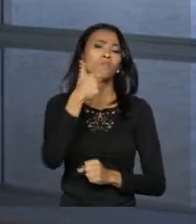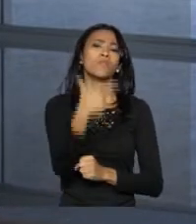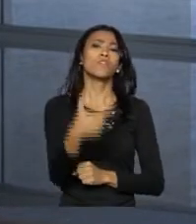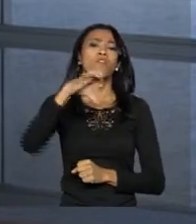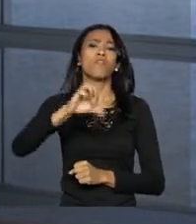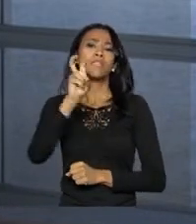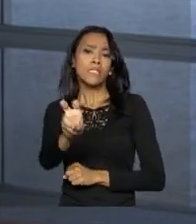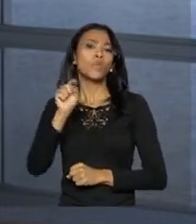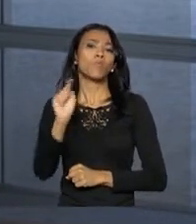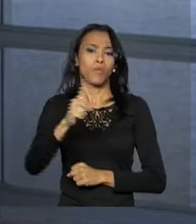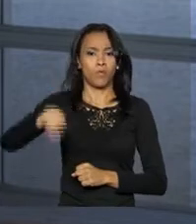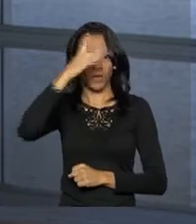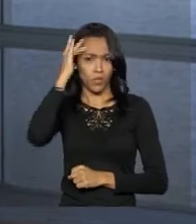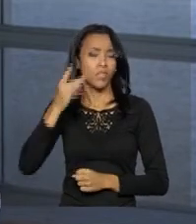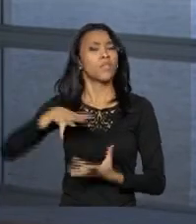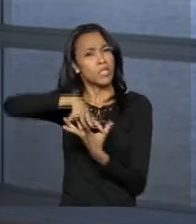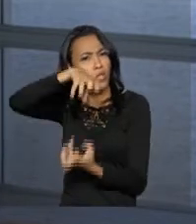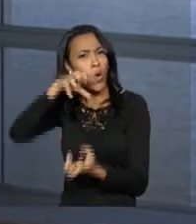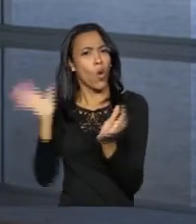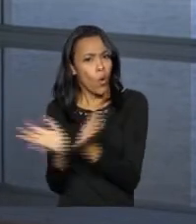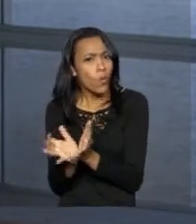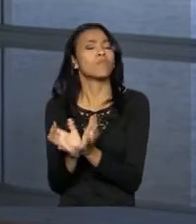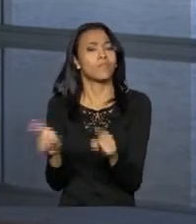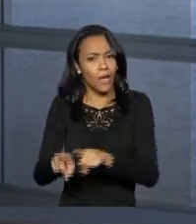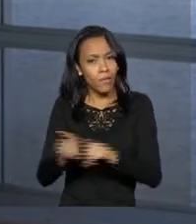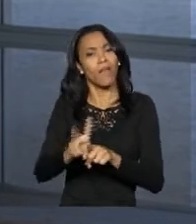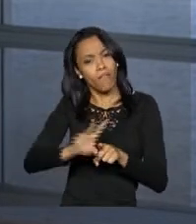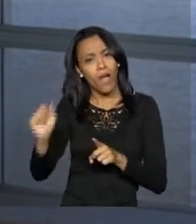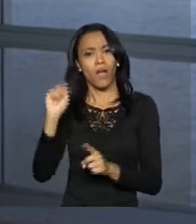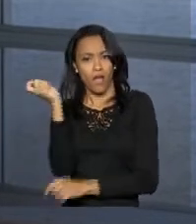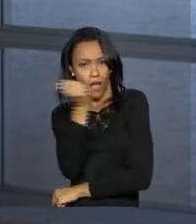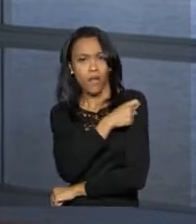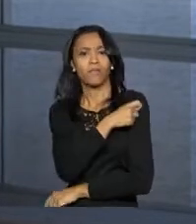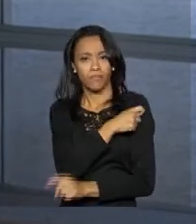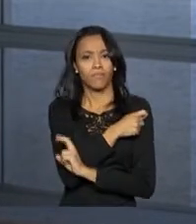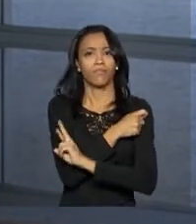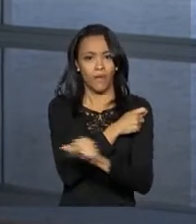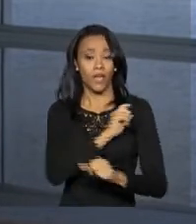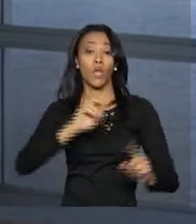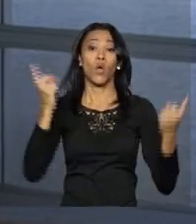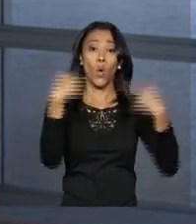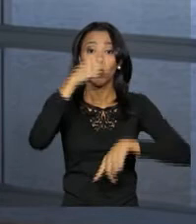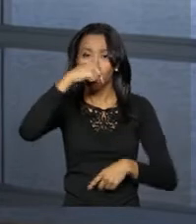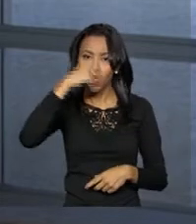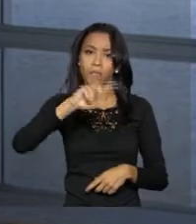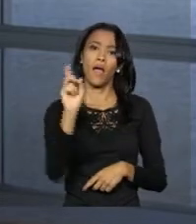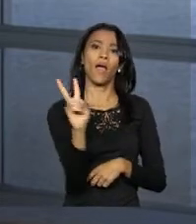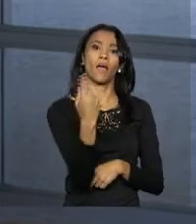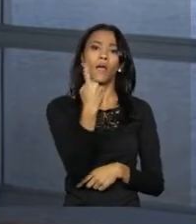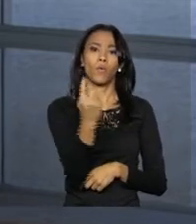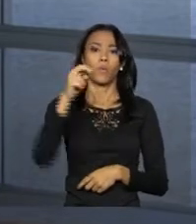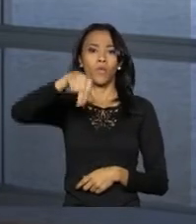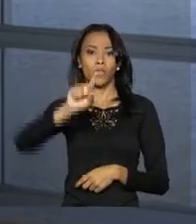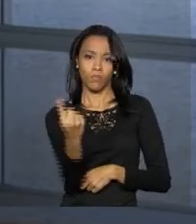pessoas. Idosos e outros grupos que também fazem parte do público-alvo da vacinação contra o H1N1 serão vacinados a partir do